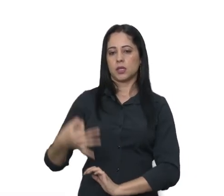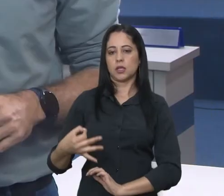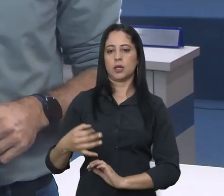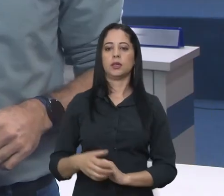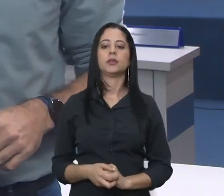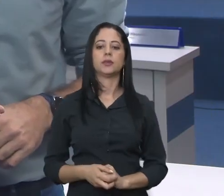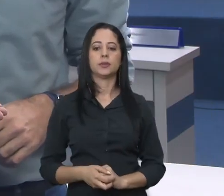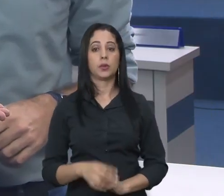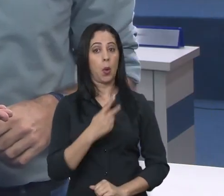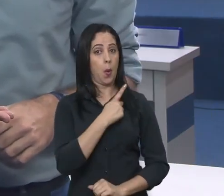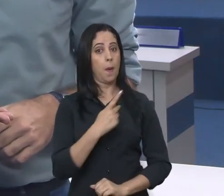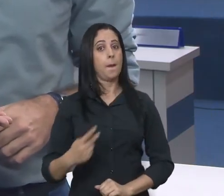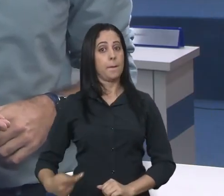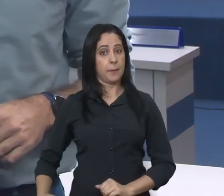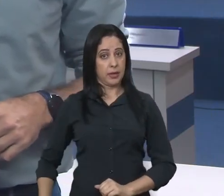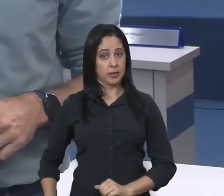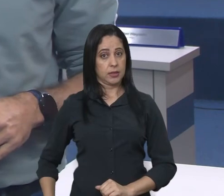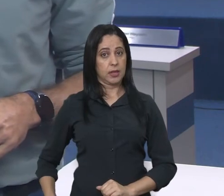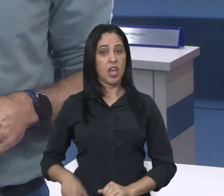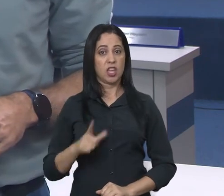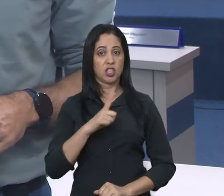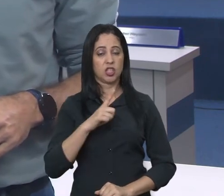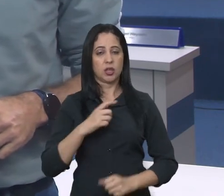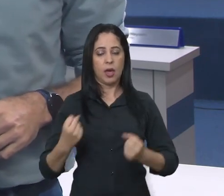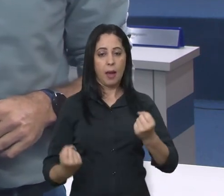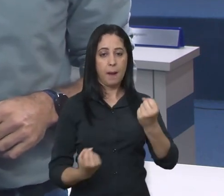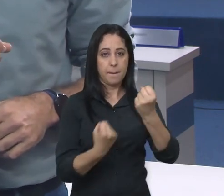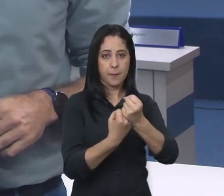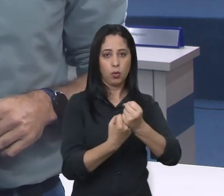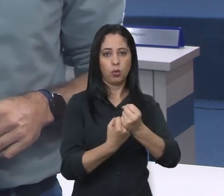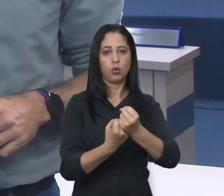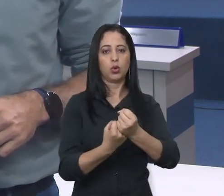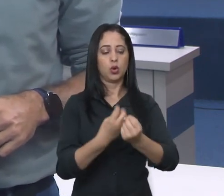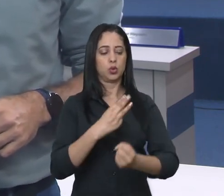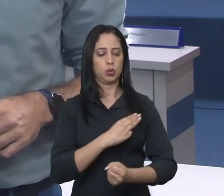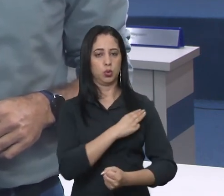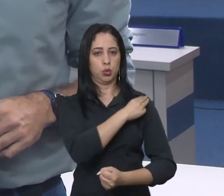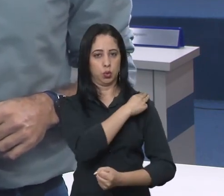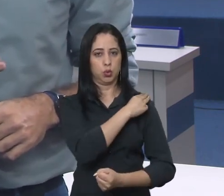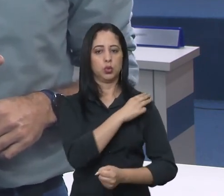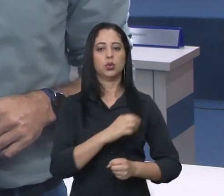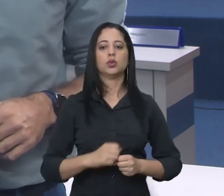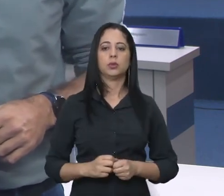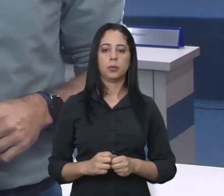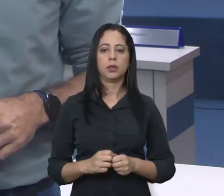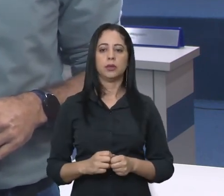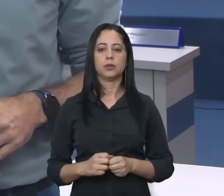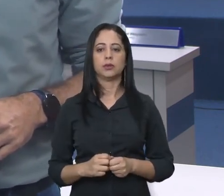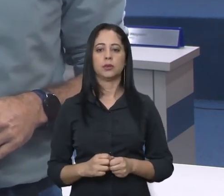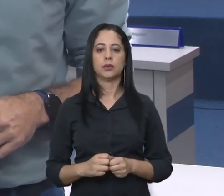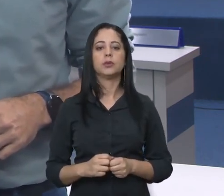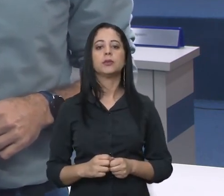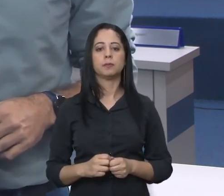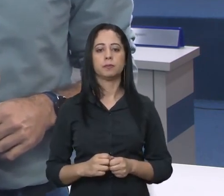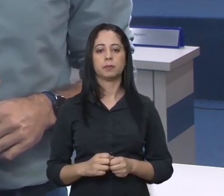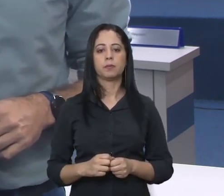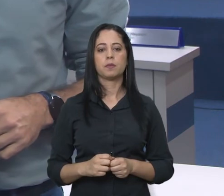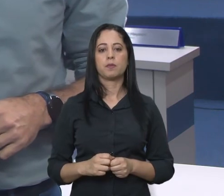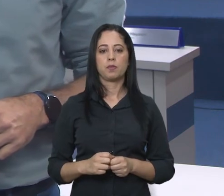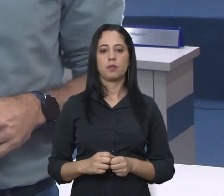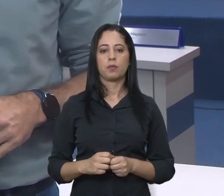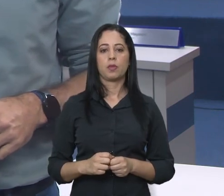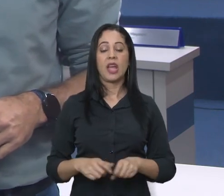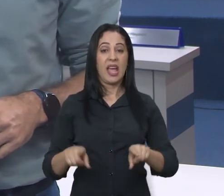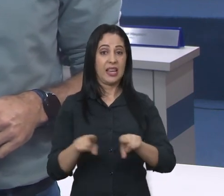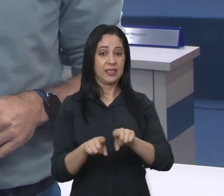o presidente é auxiliado pelos ministros para cuidar de toda a administração pública a nível federal ele responde pela